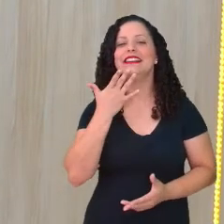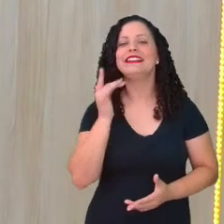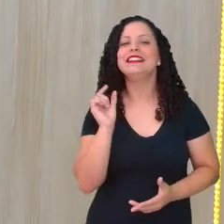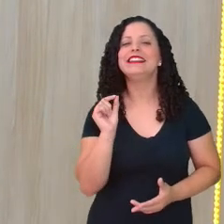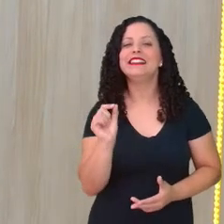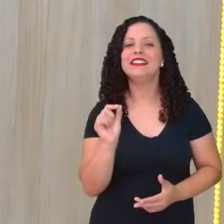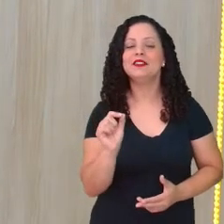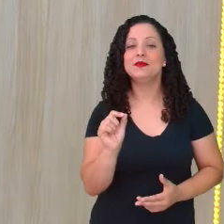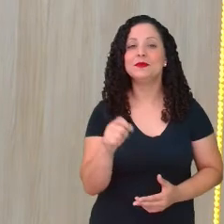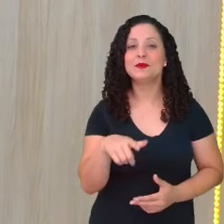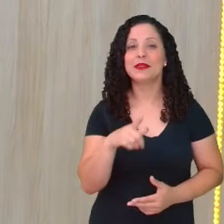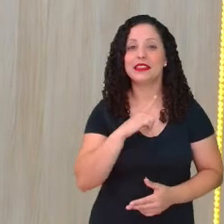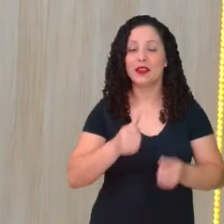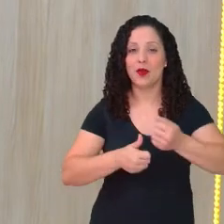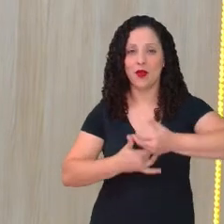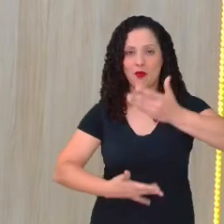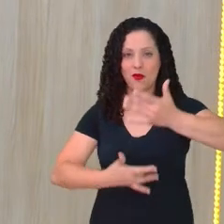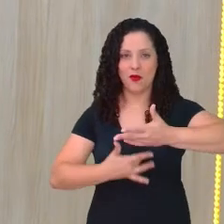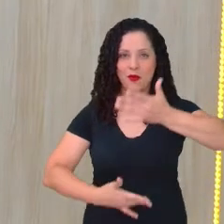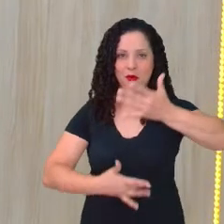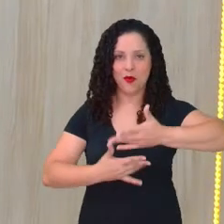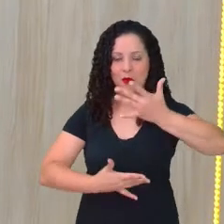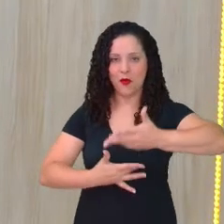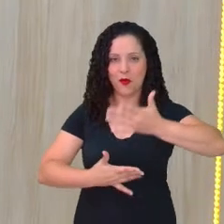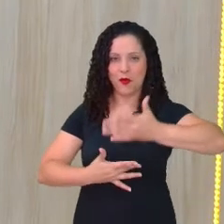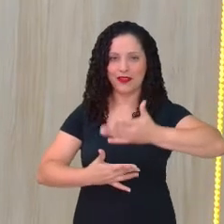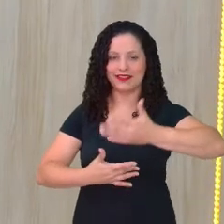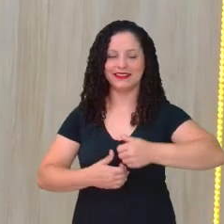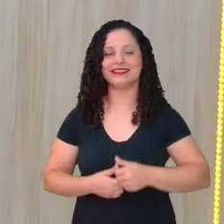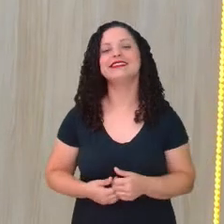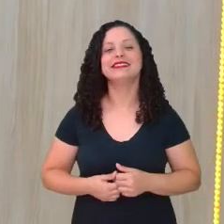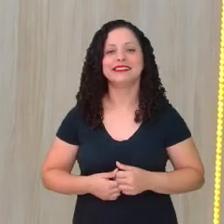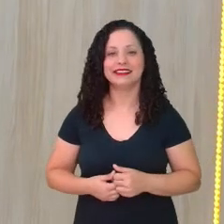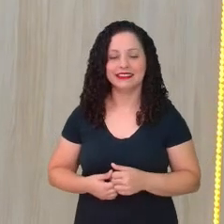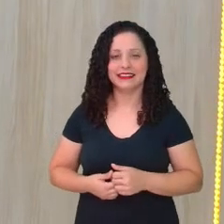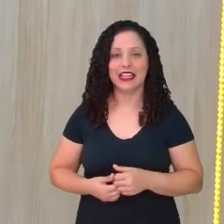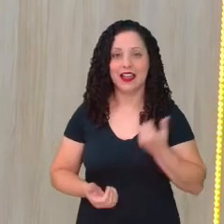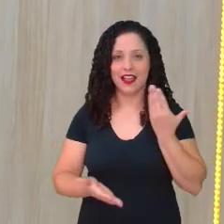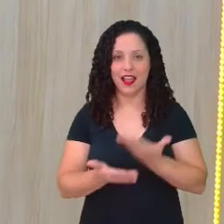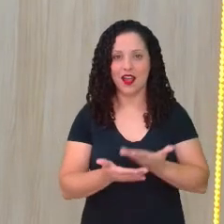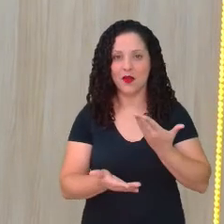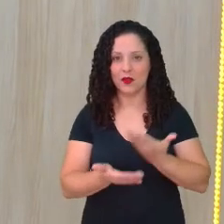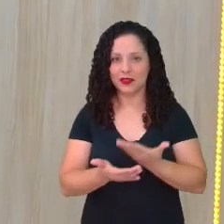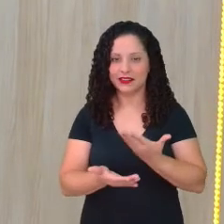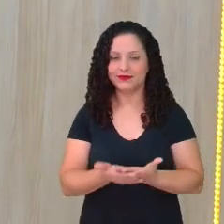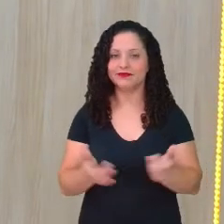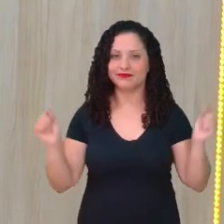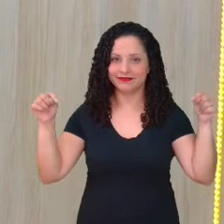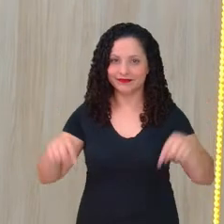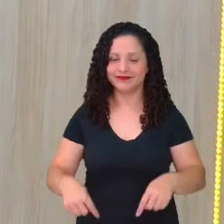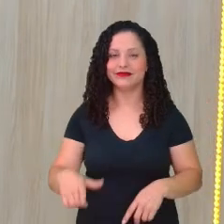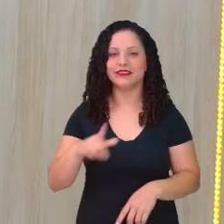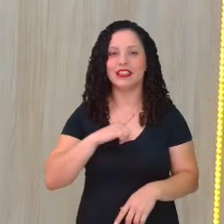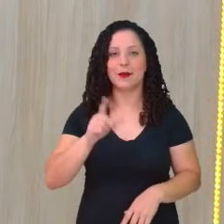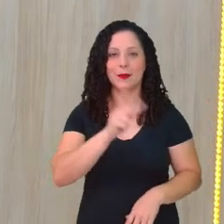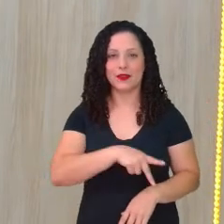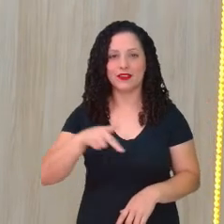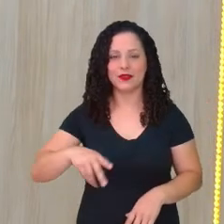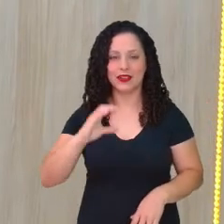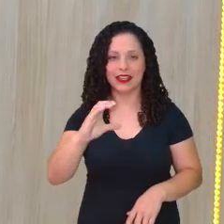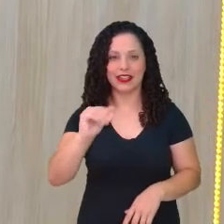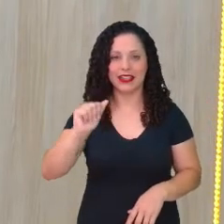ferramenta de interação, que é o 7, não é? Da nossa aula, aí nele está a professora